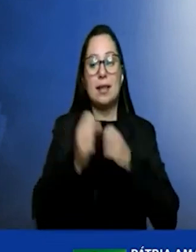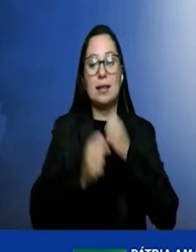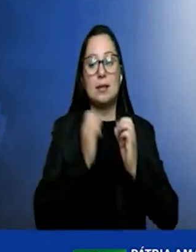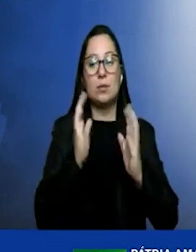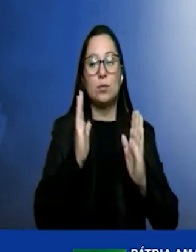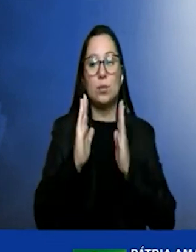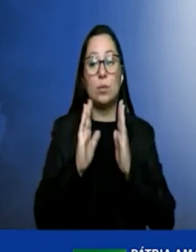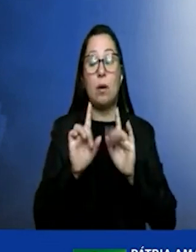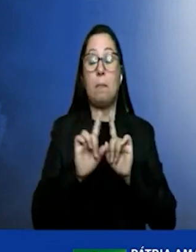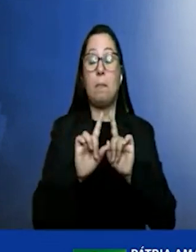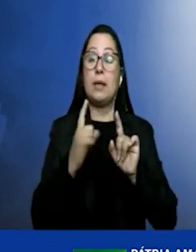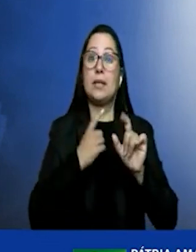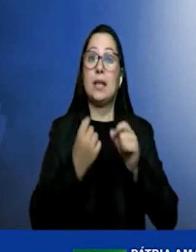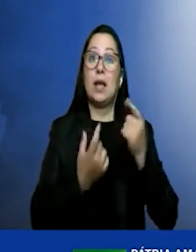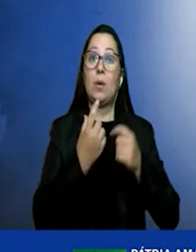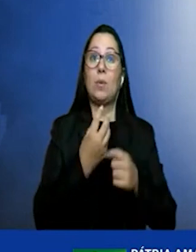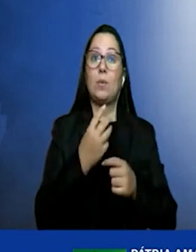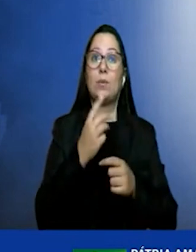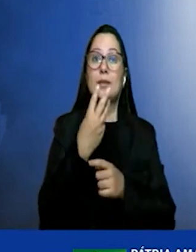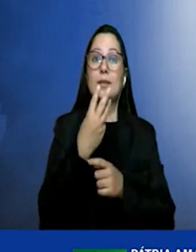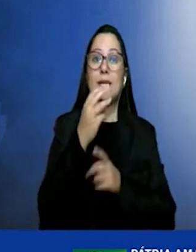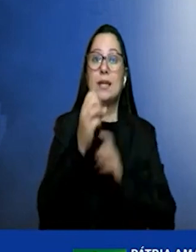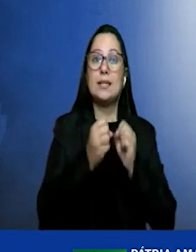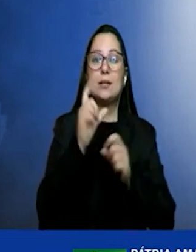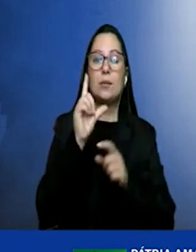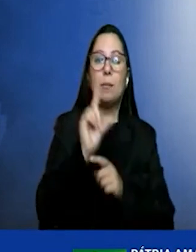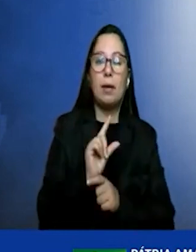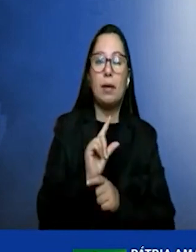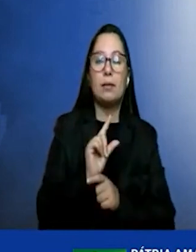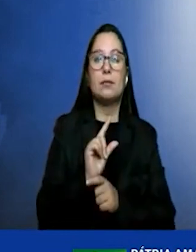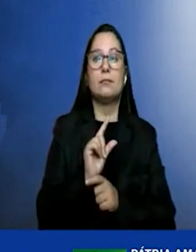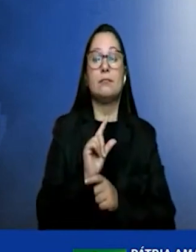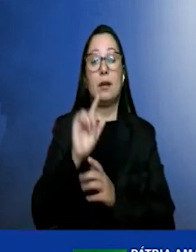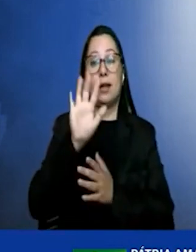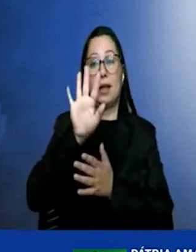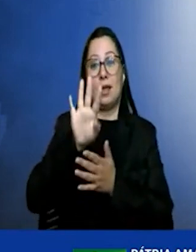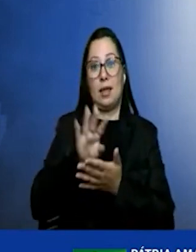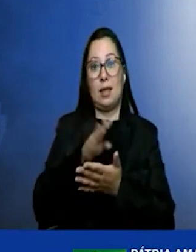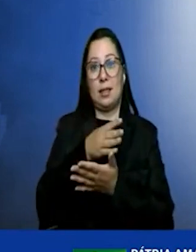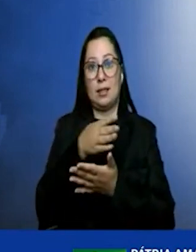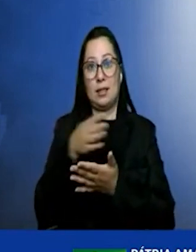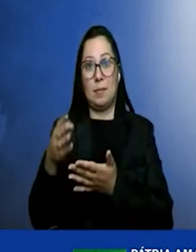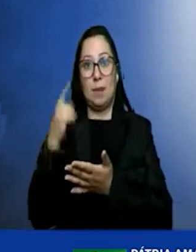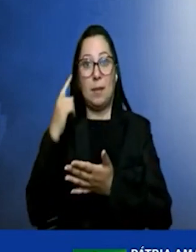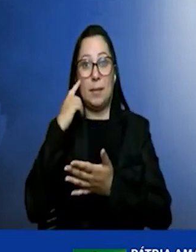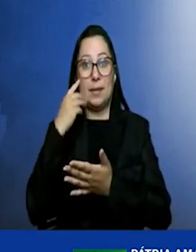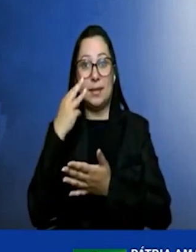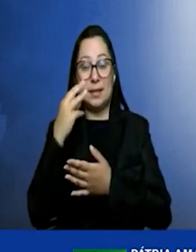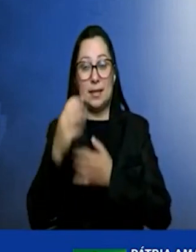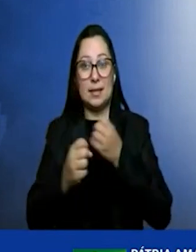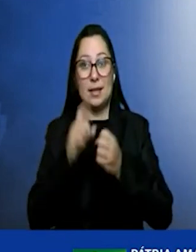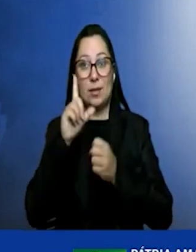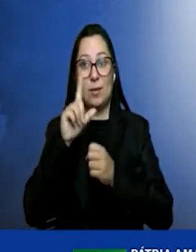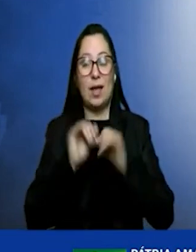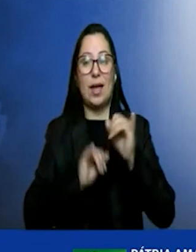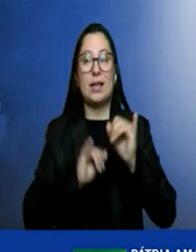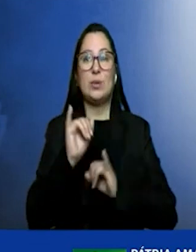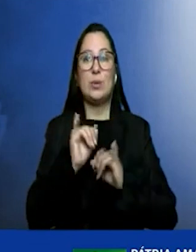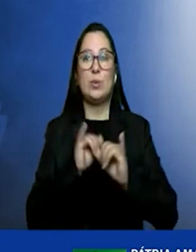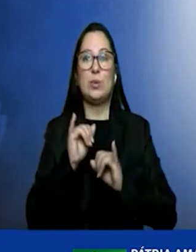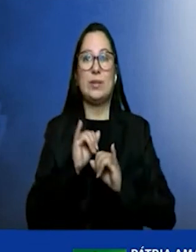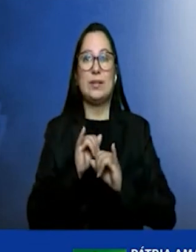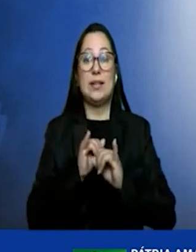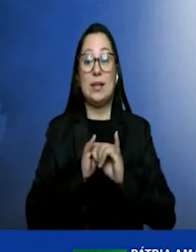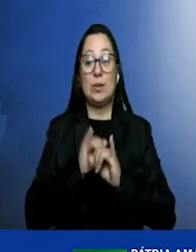3 anos aparecendo e na tabela ao lado você vê que quem fala em menos de 3 anos são as indústrias então as indústrias já estão